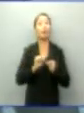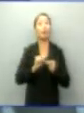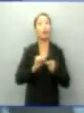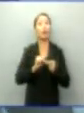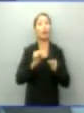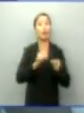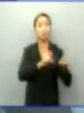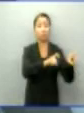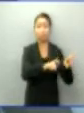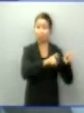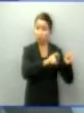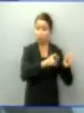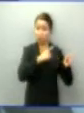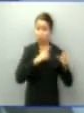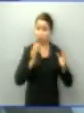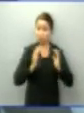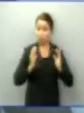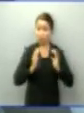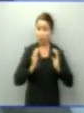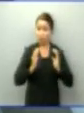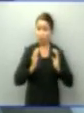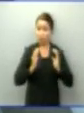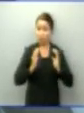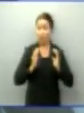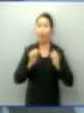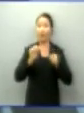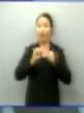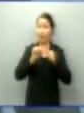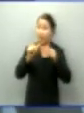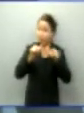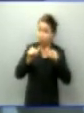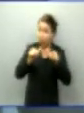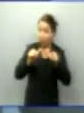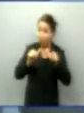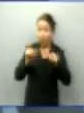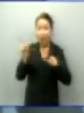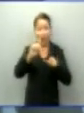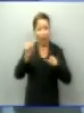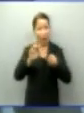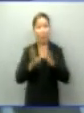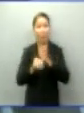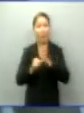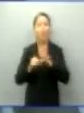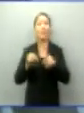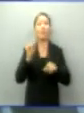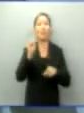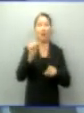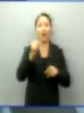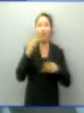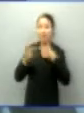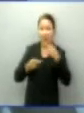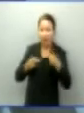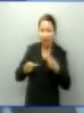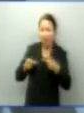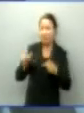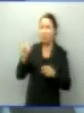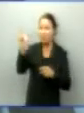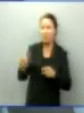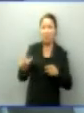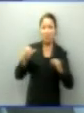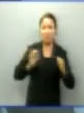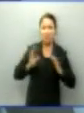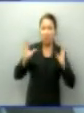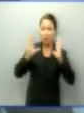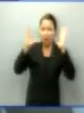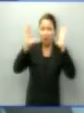rico, sim, mas licitamente, não é roubando o dinheiro público. E muitos desses bilionários que foram aqui falados